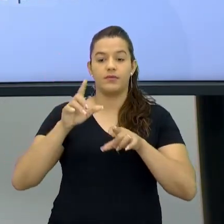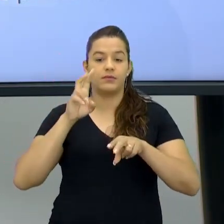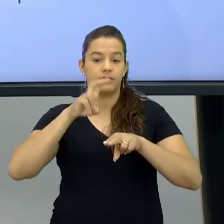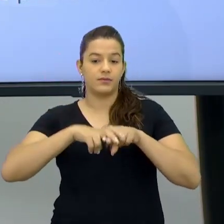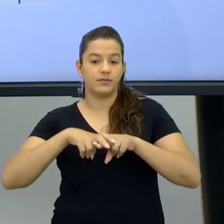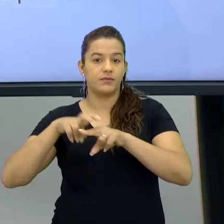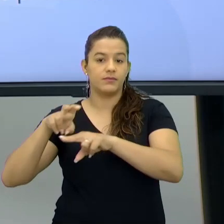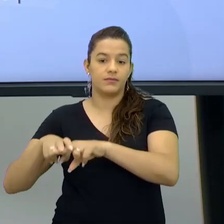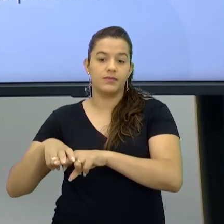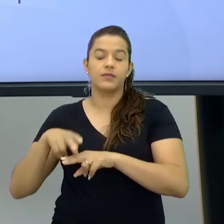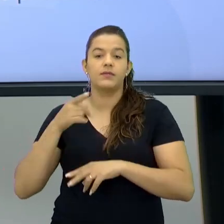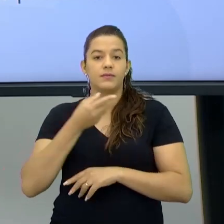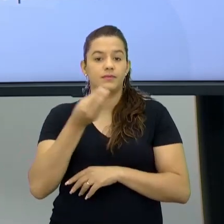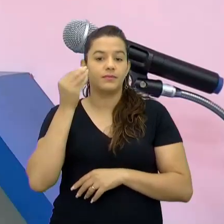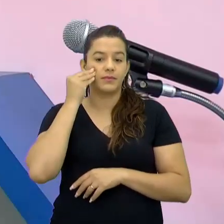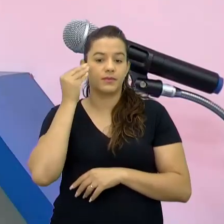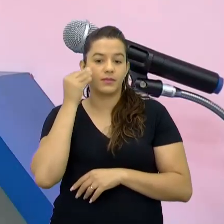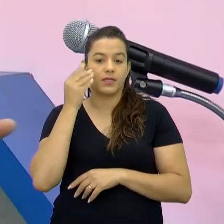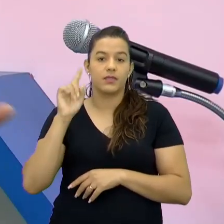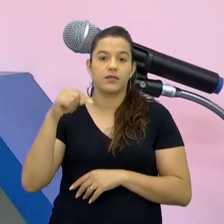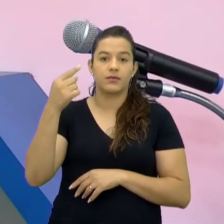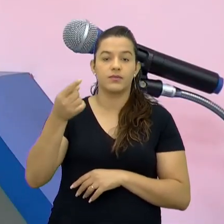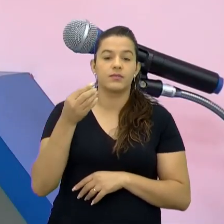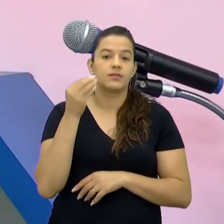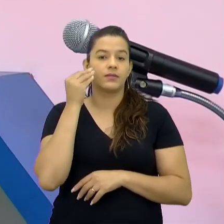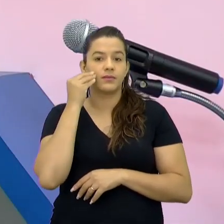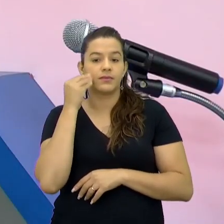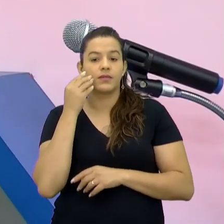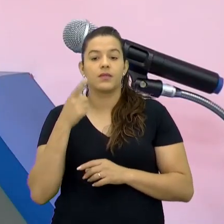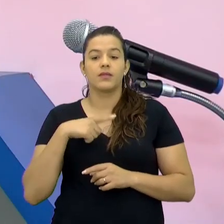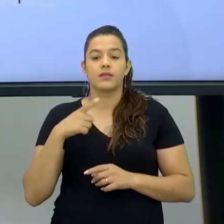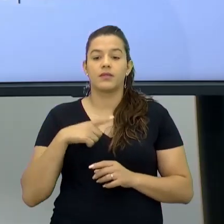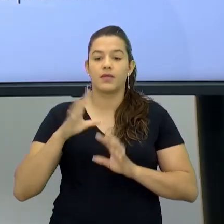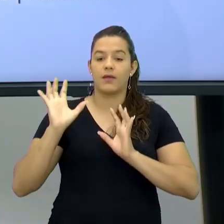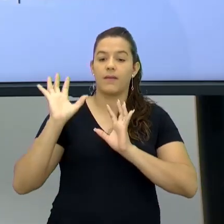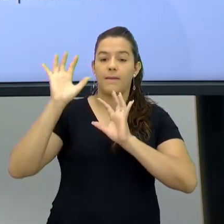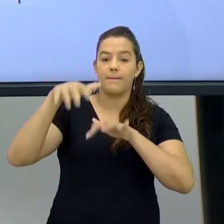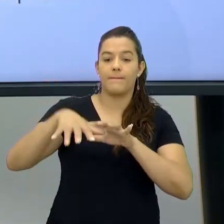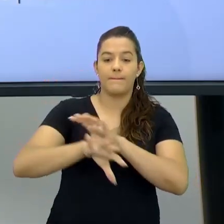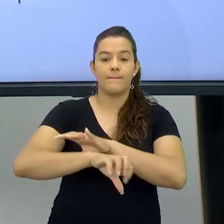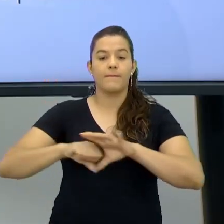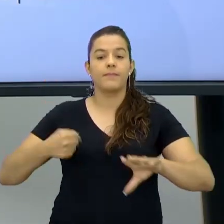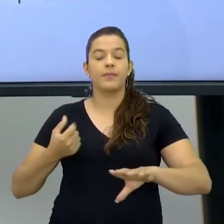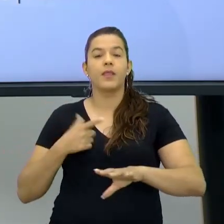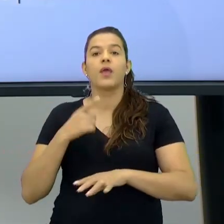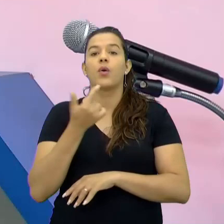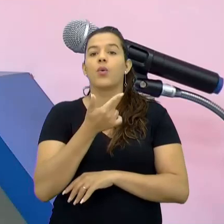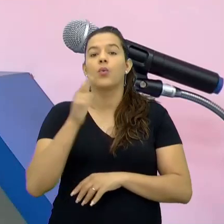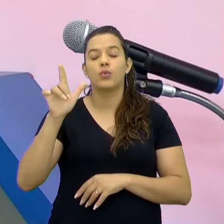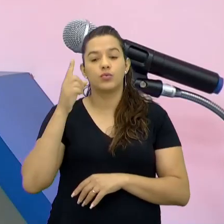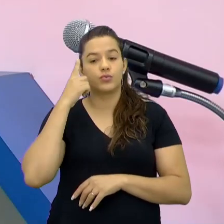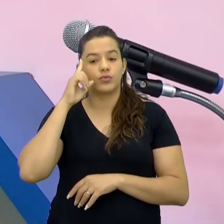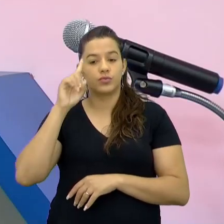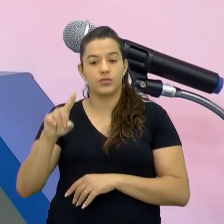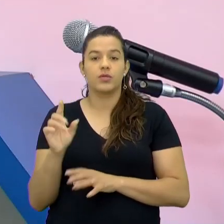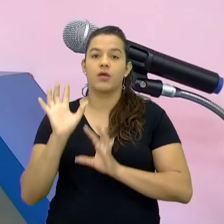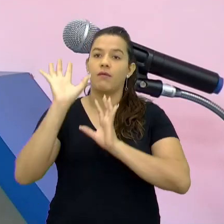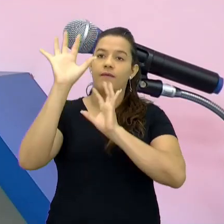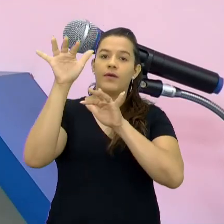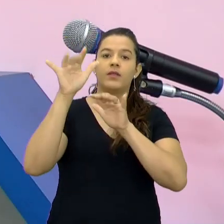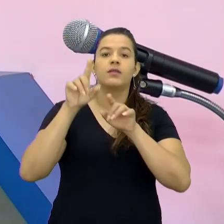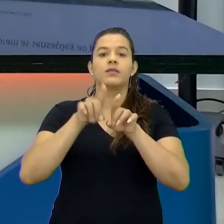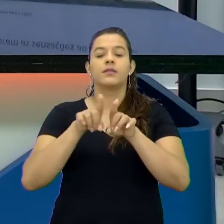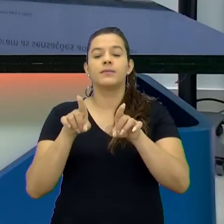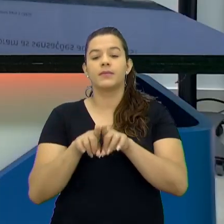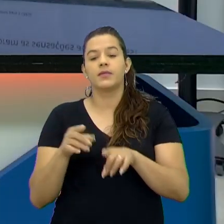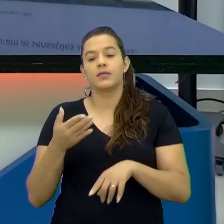Mas vamos dar um jeitinho De mudar alguma aula Porque eu estava pensando O basquete já entra Com a cadeira Aí já é mais difícil Agora o vôlei já é possível Nós